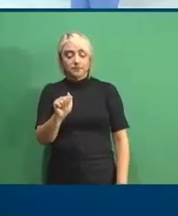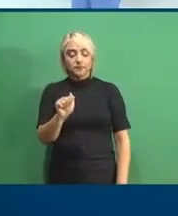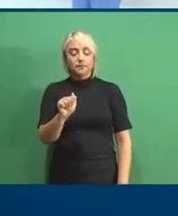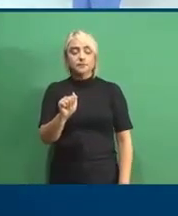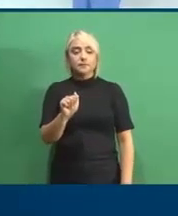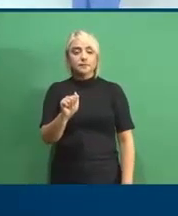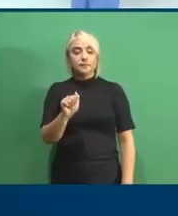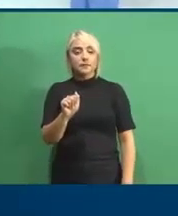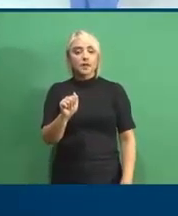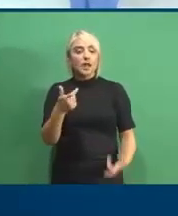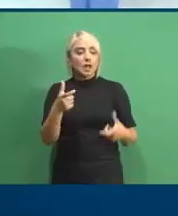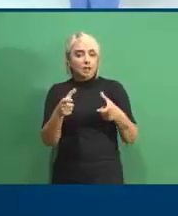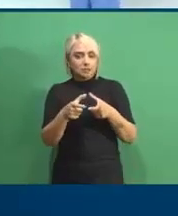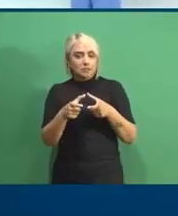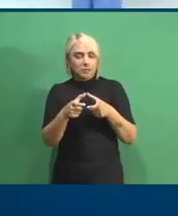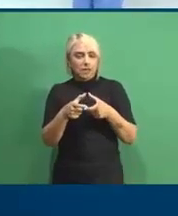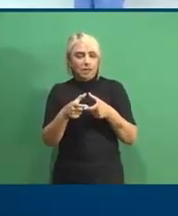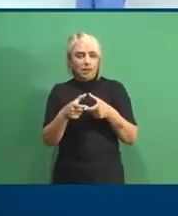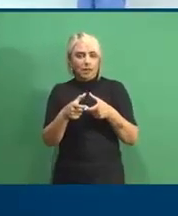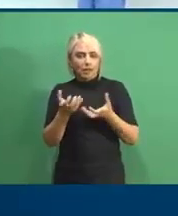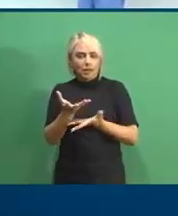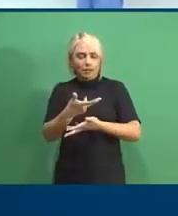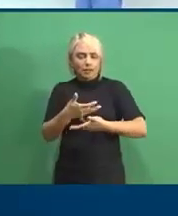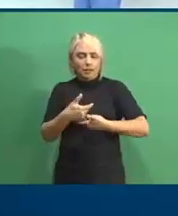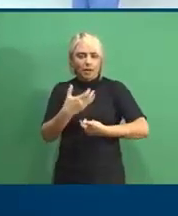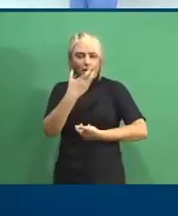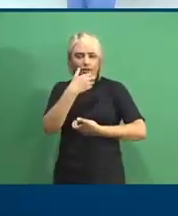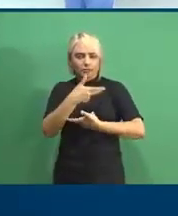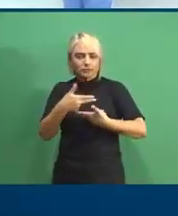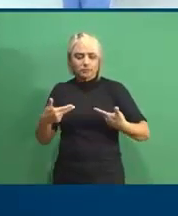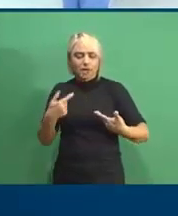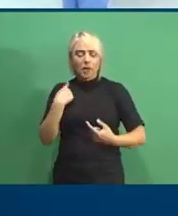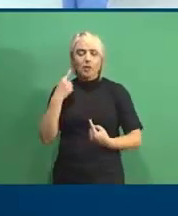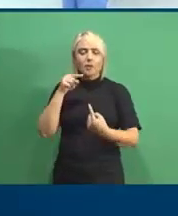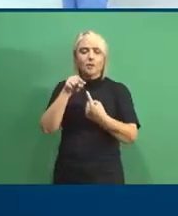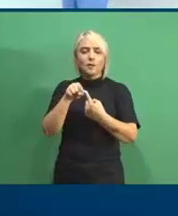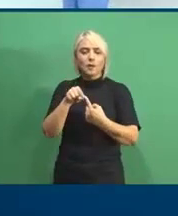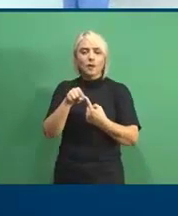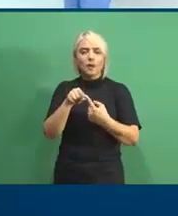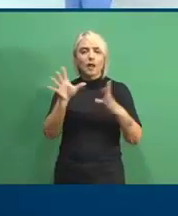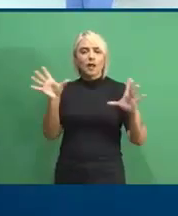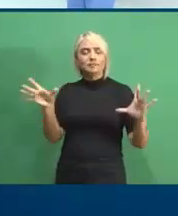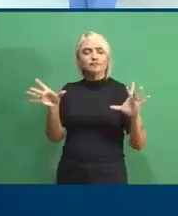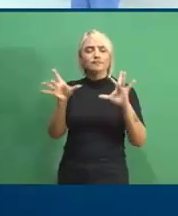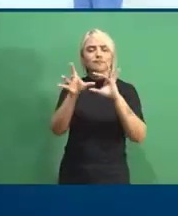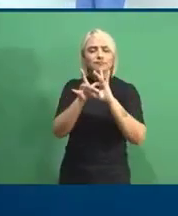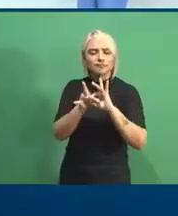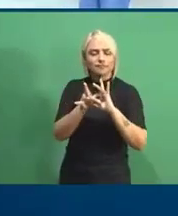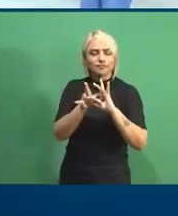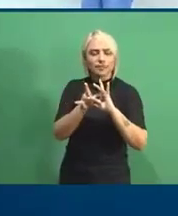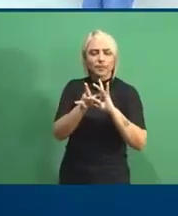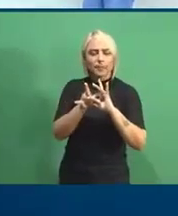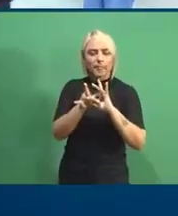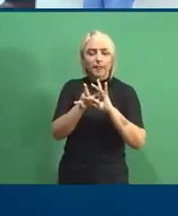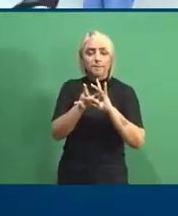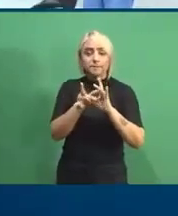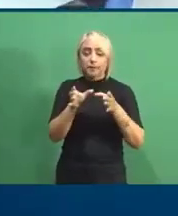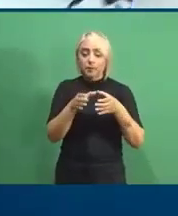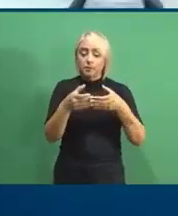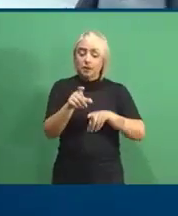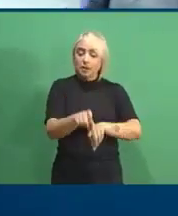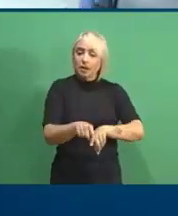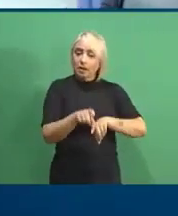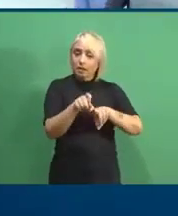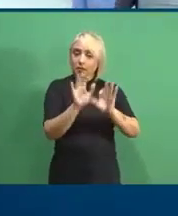e pequenos hortifrutos. O nosso objetivo é criar um elo entre os pequenos